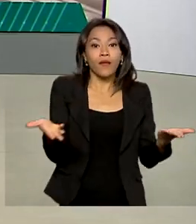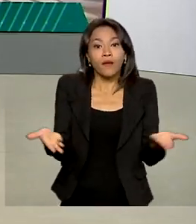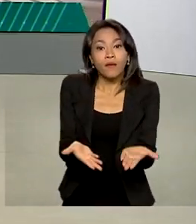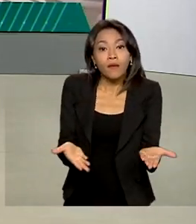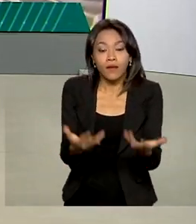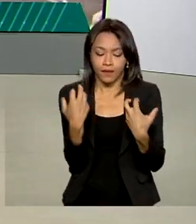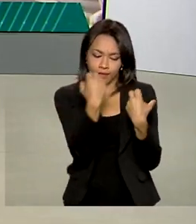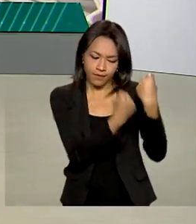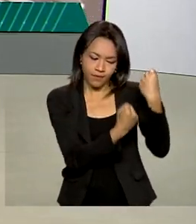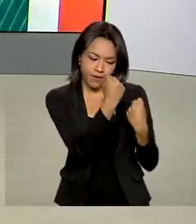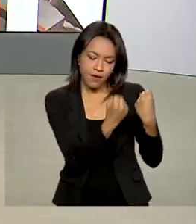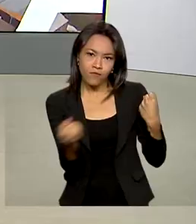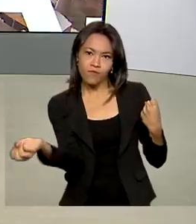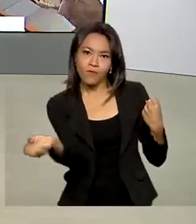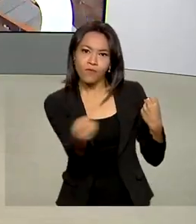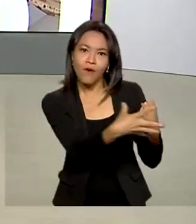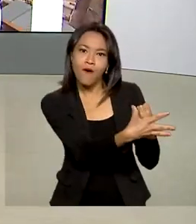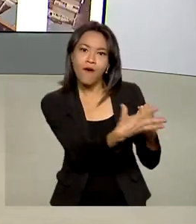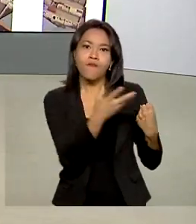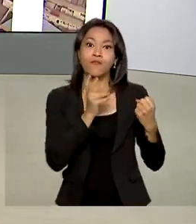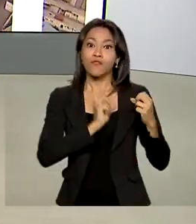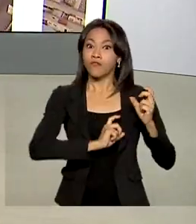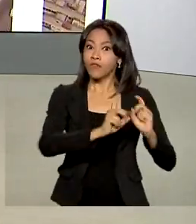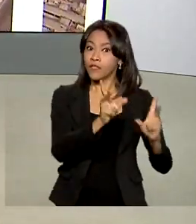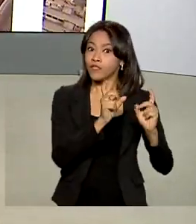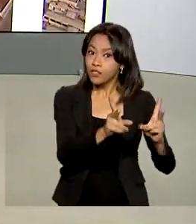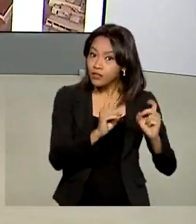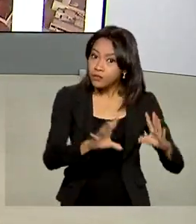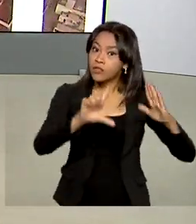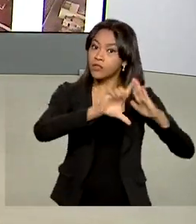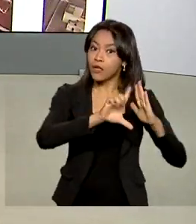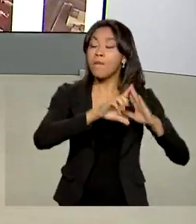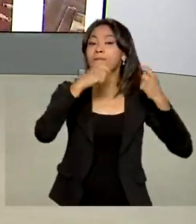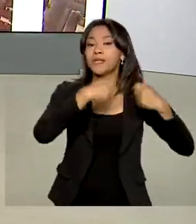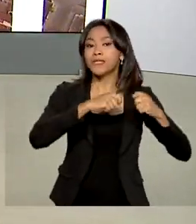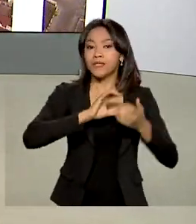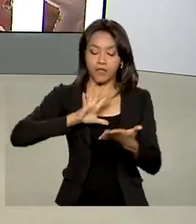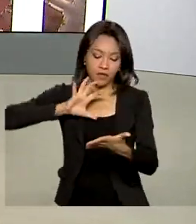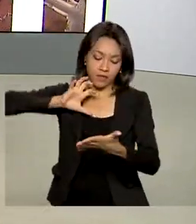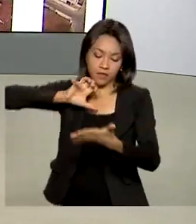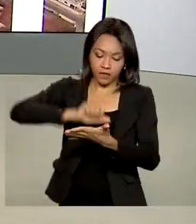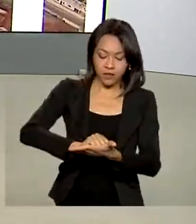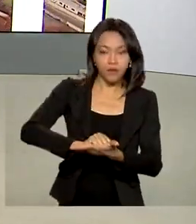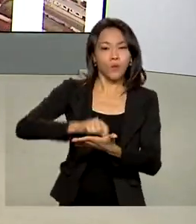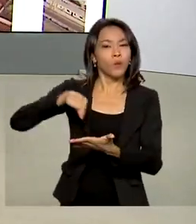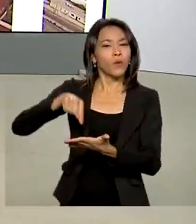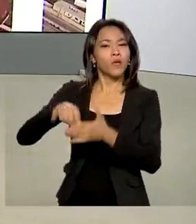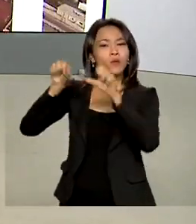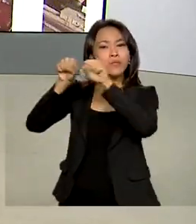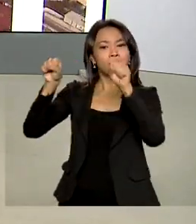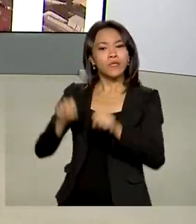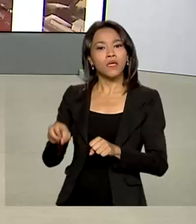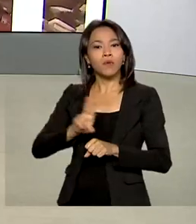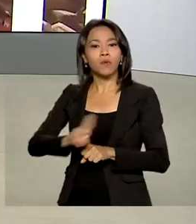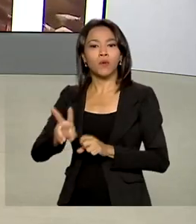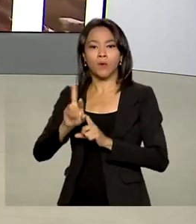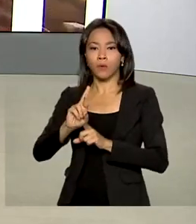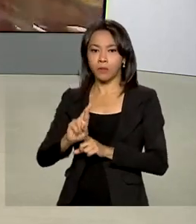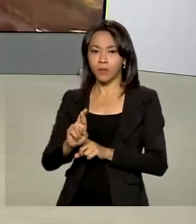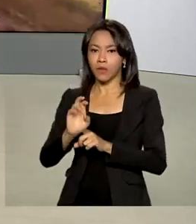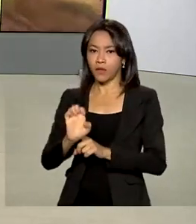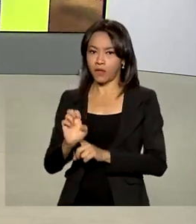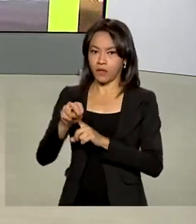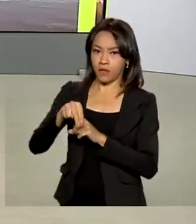veículos novos vendidos em concessionárias deverão ser registrados no sistema Renave Zero Kilômetro.